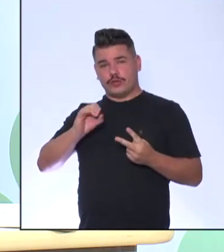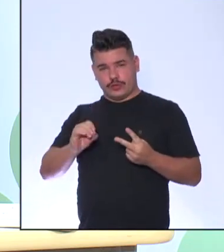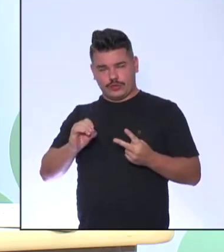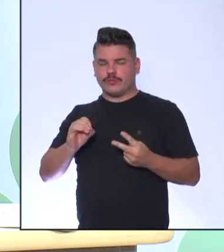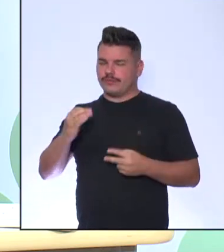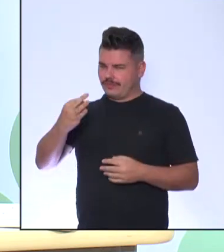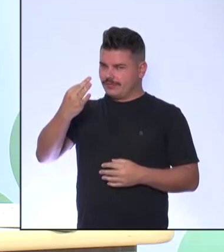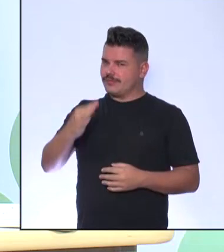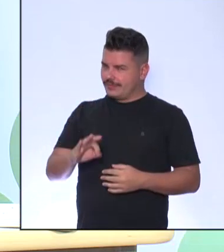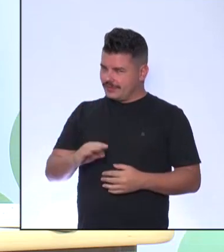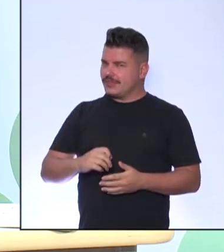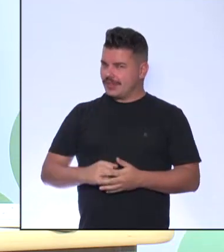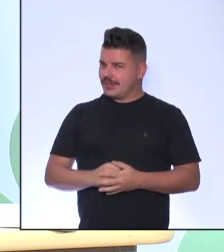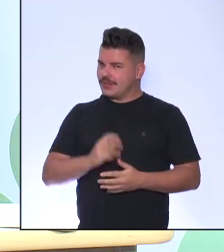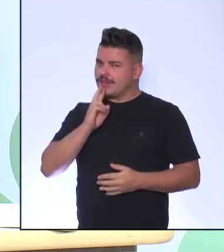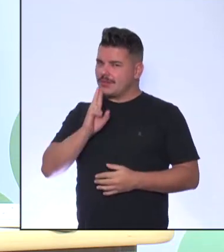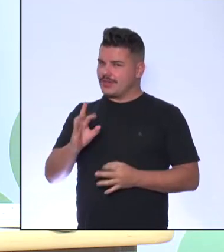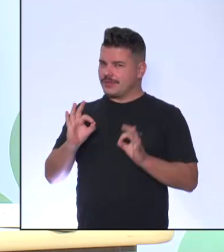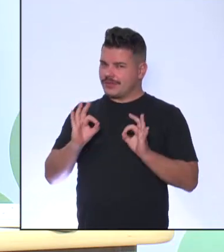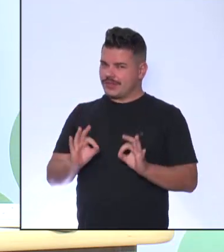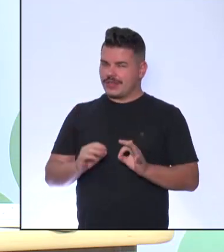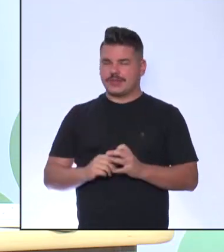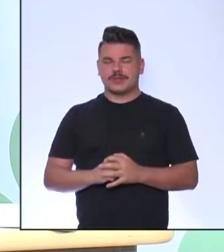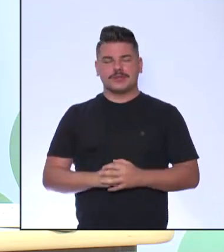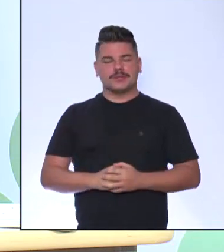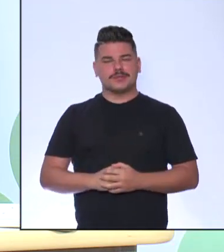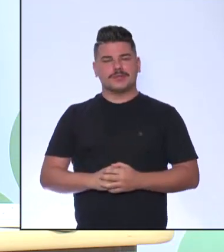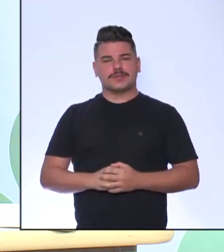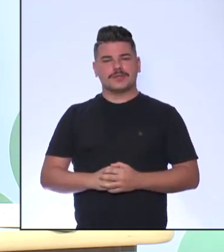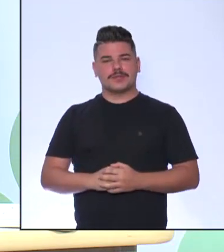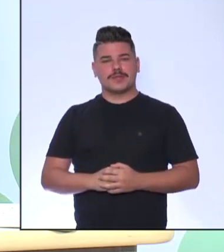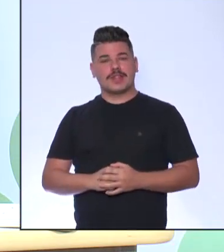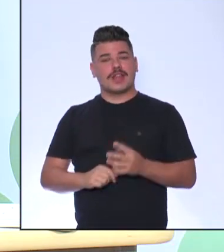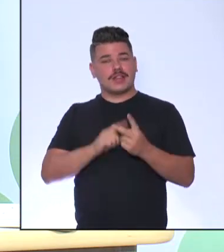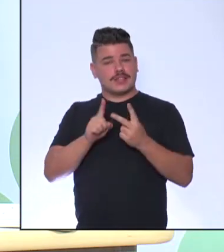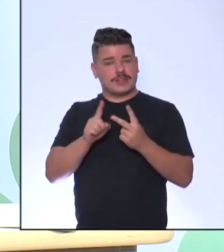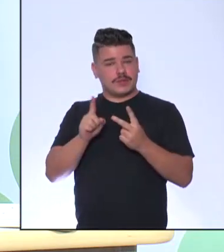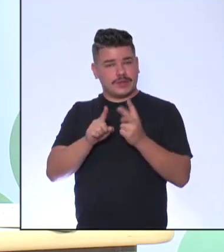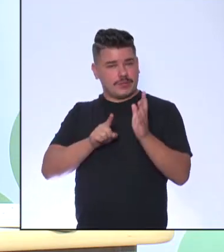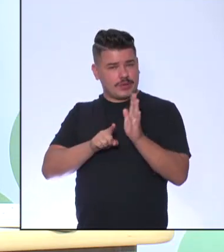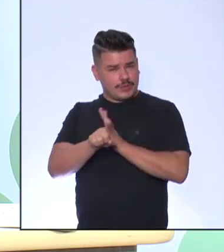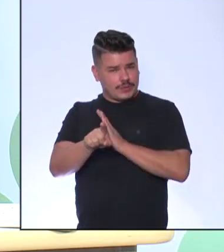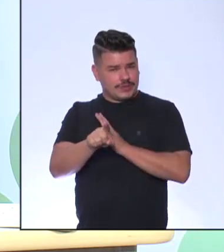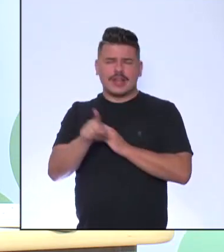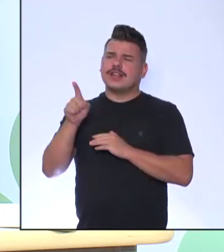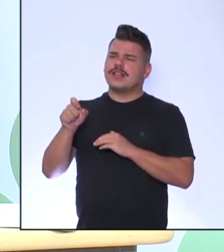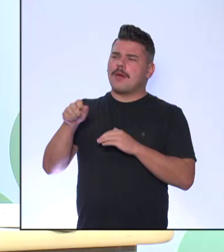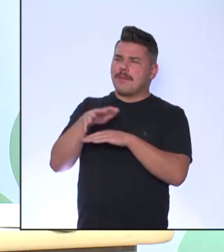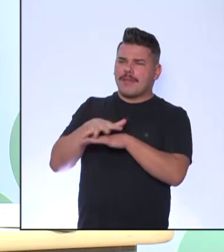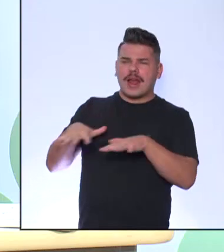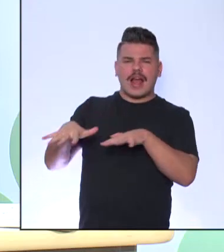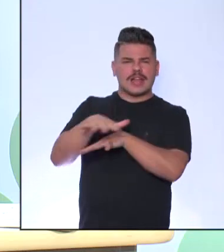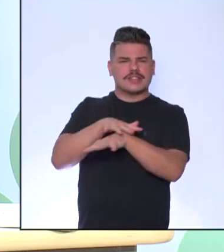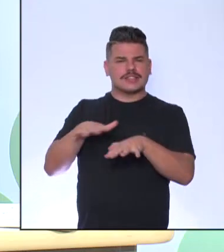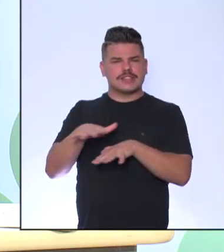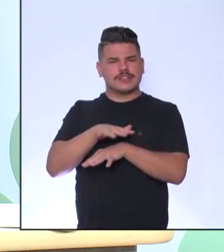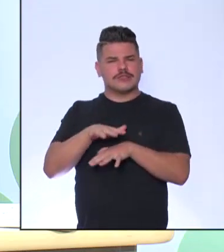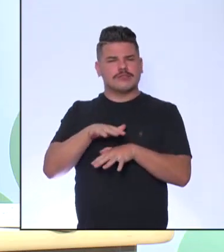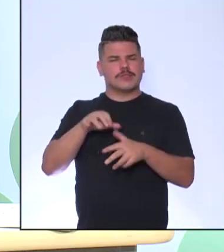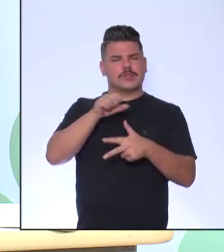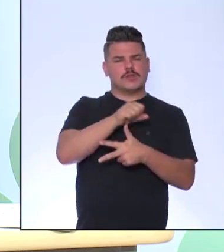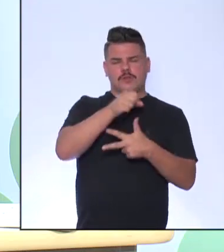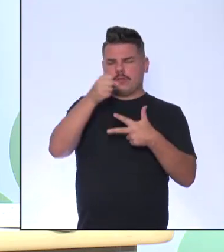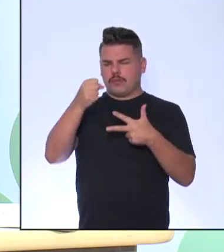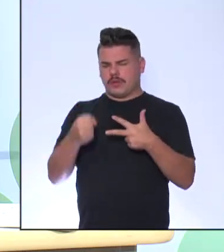correto Em relação à segunda pergunta Por que essa praça recebeu esse nome?